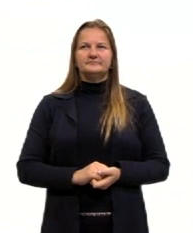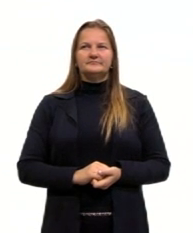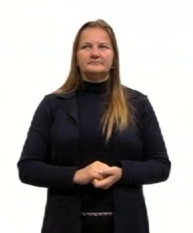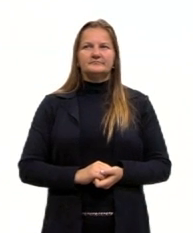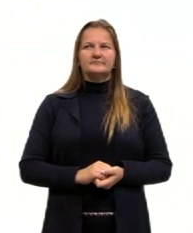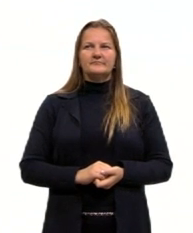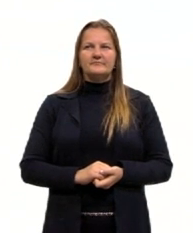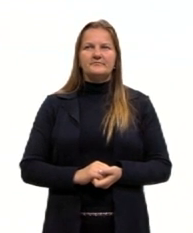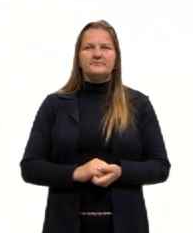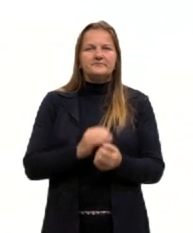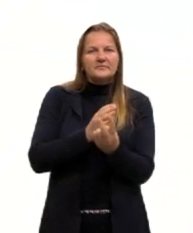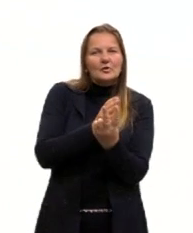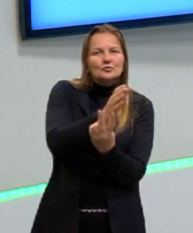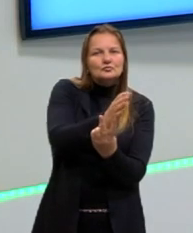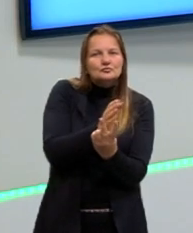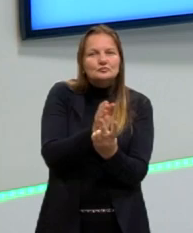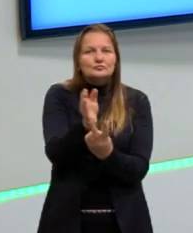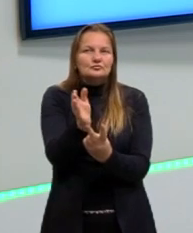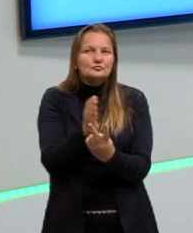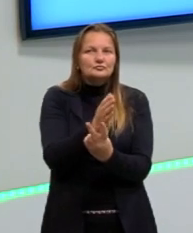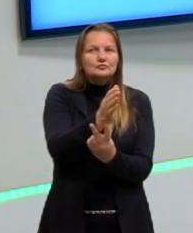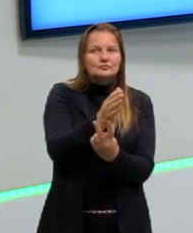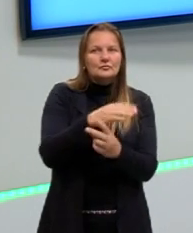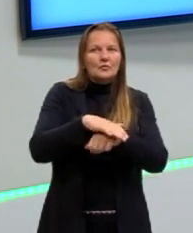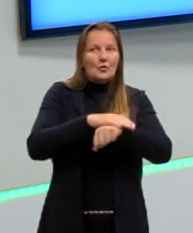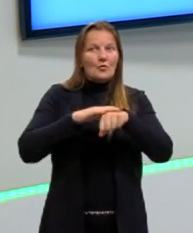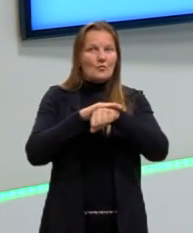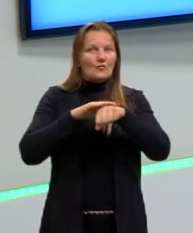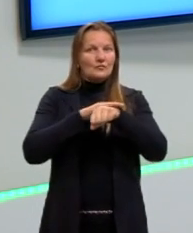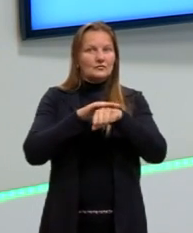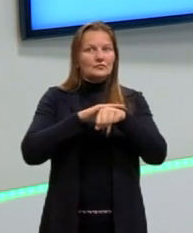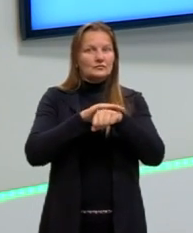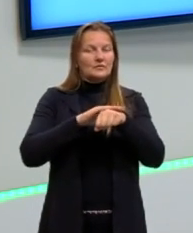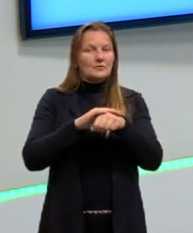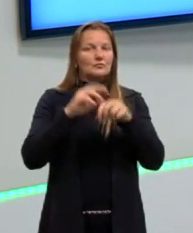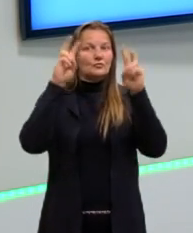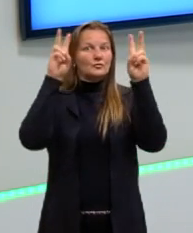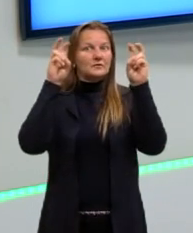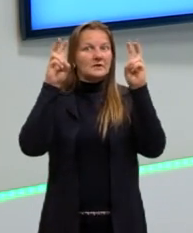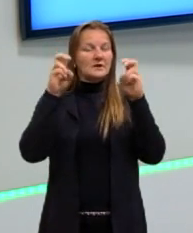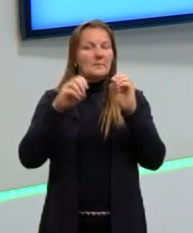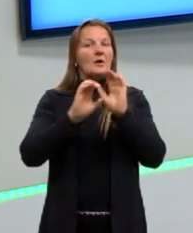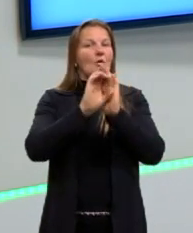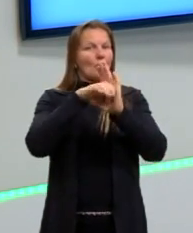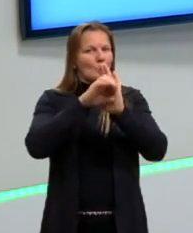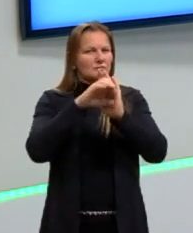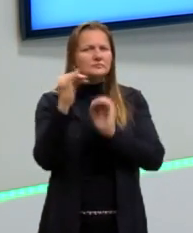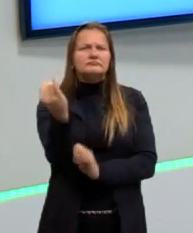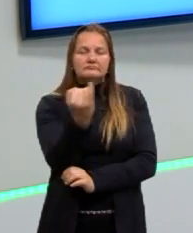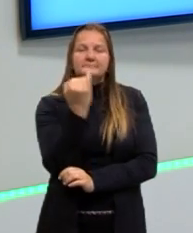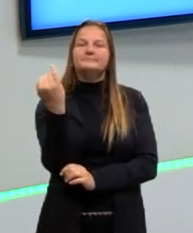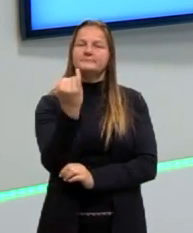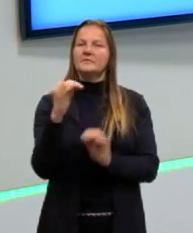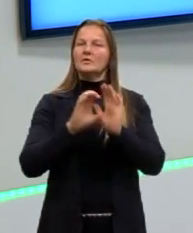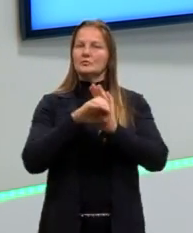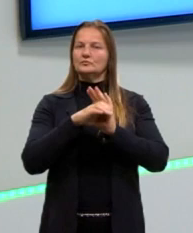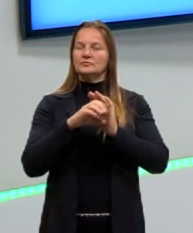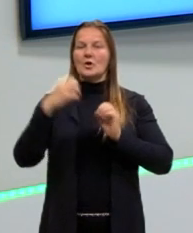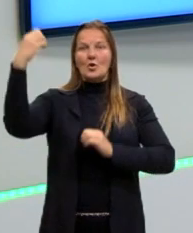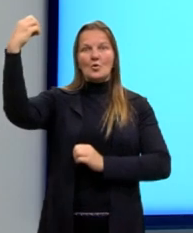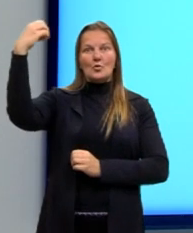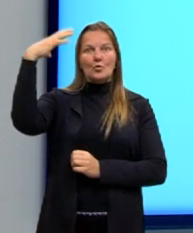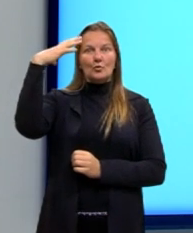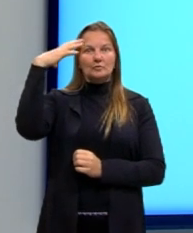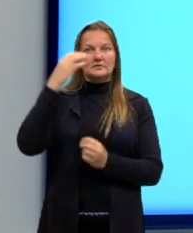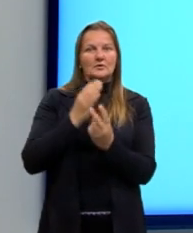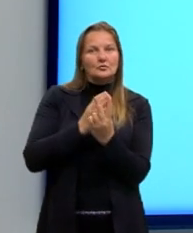Bom, então, para começar a nossa conversa de hoje, a gente vai falar sobre um conceito bem importante quando a gente vai falar de luz, né?